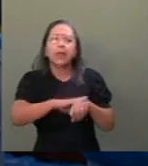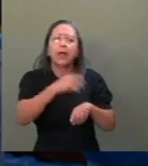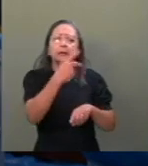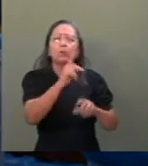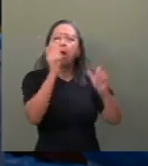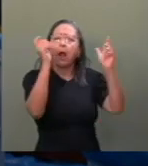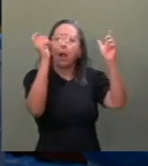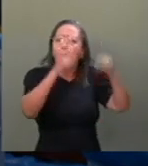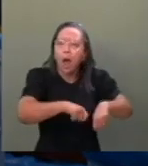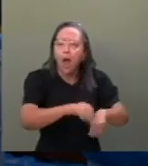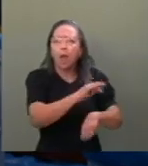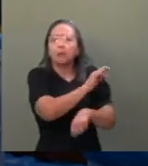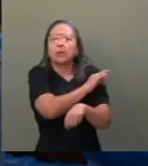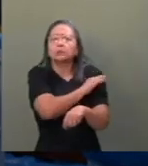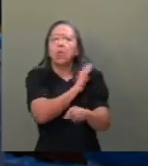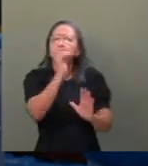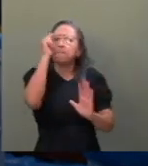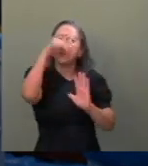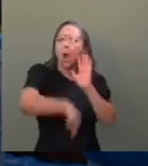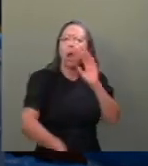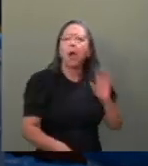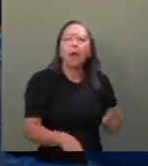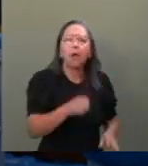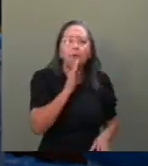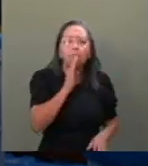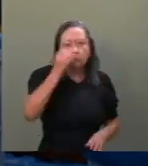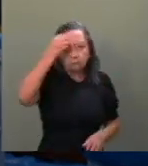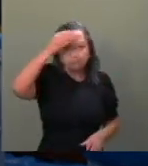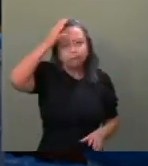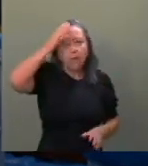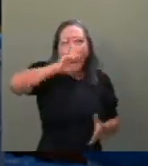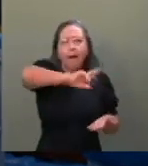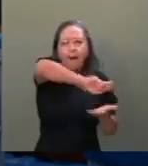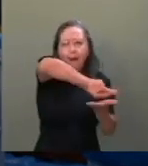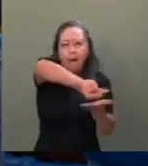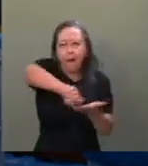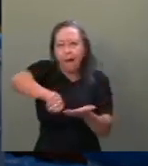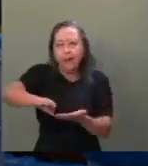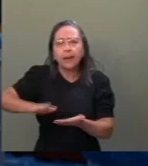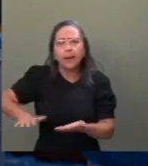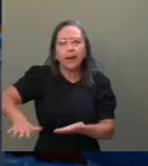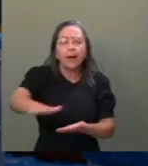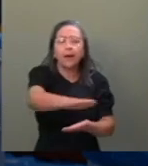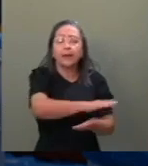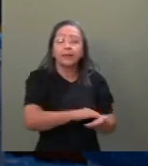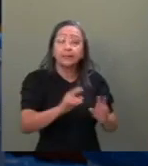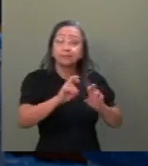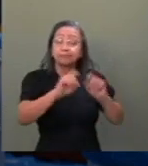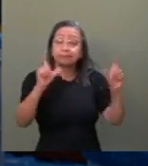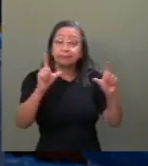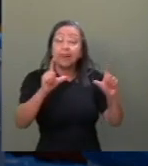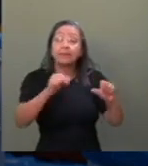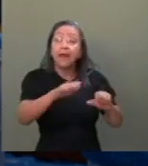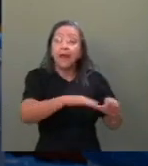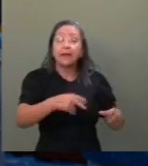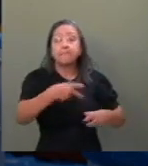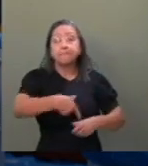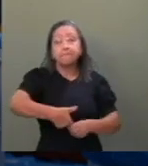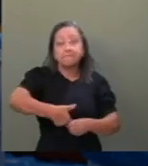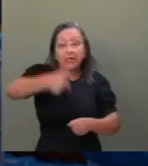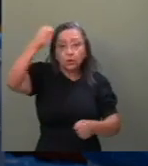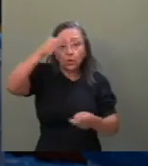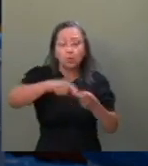técnica, que é o seu profundo conhecimento em várias áreas, notadamente aí na área de petróleo e gás, que